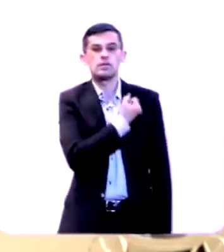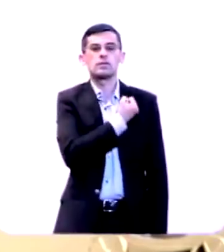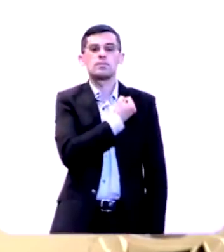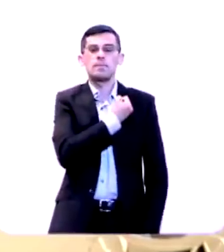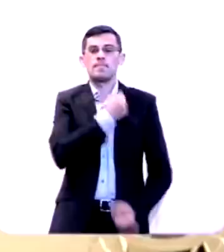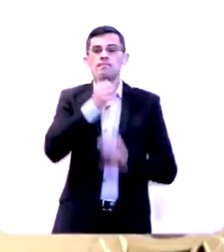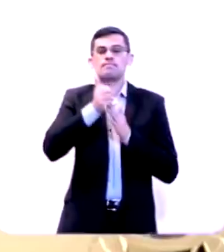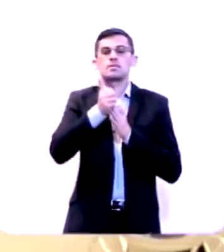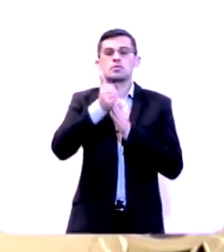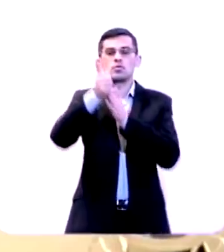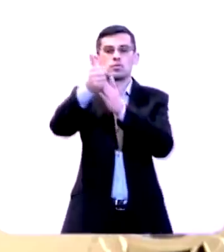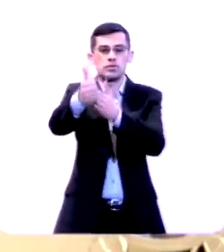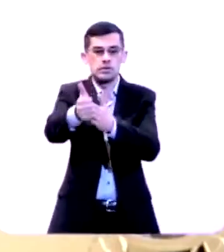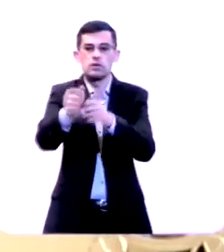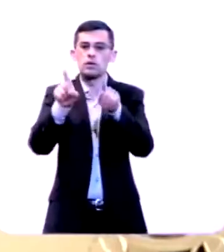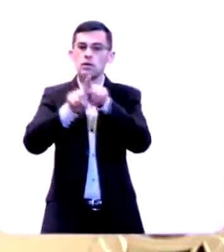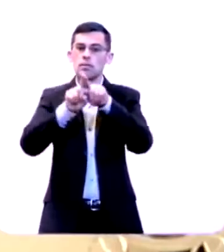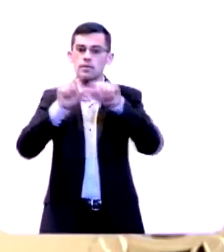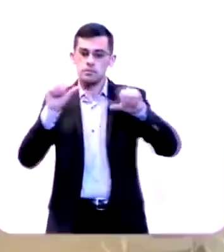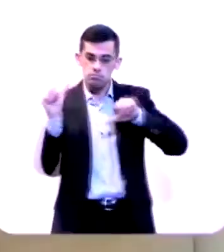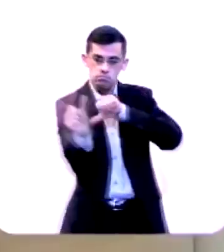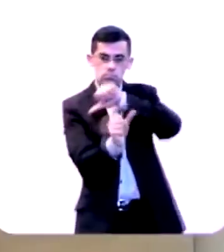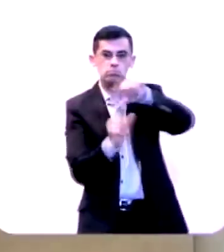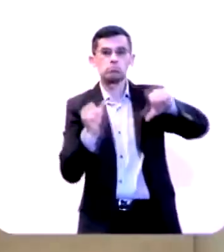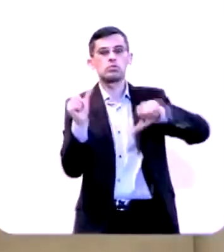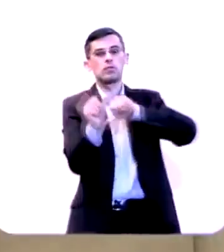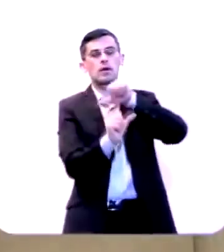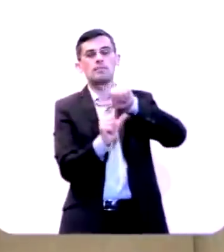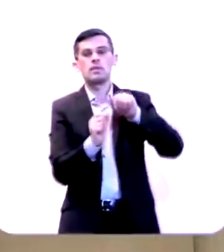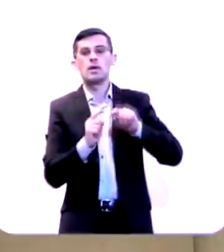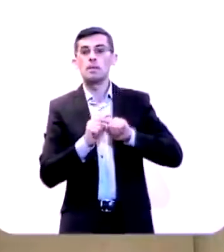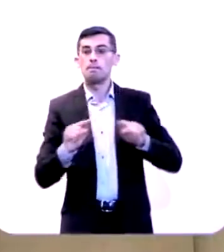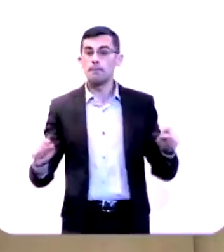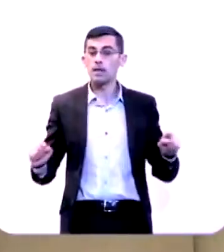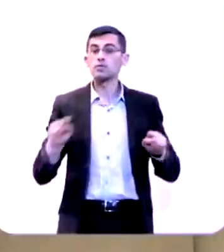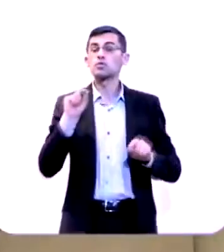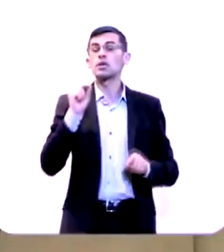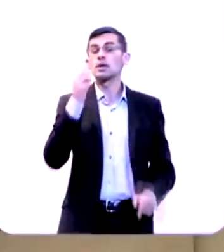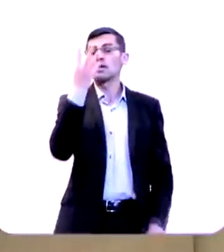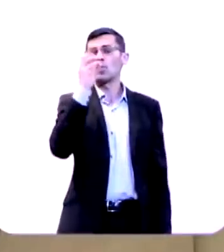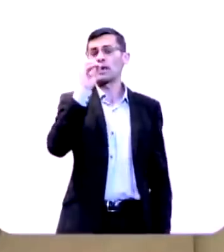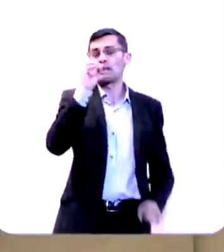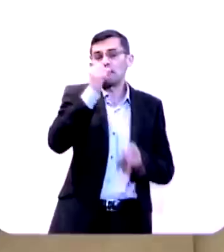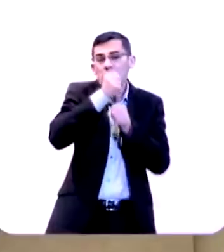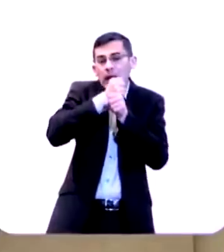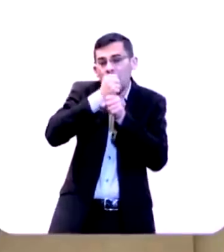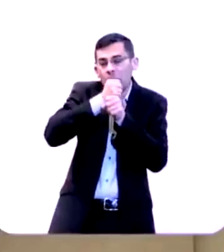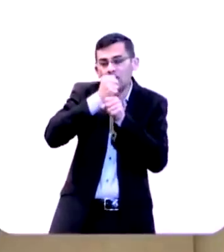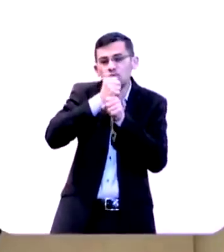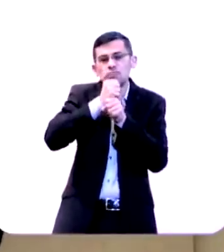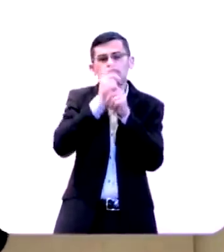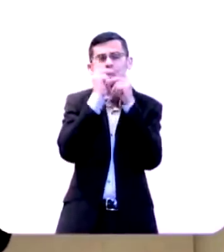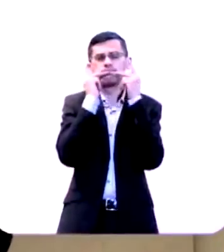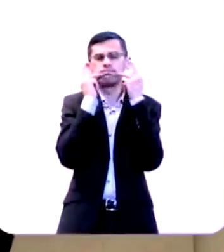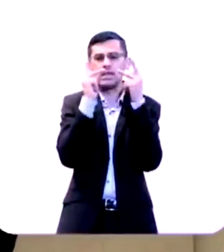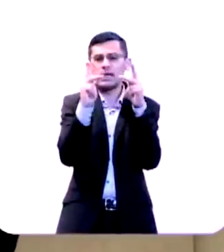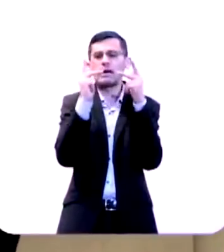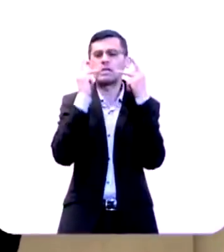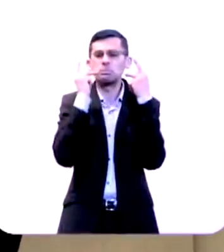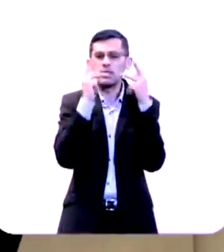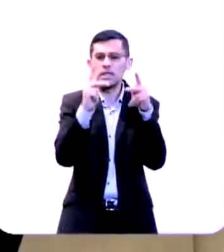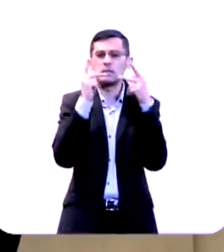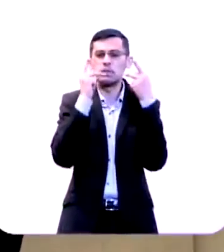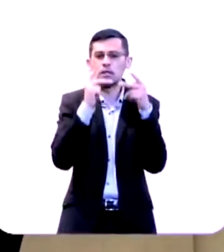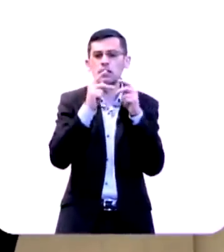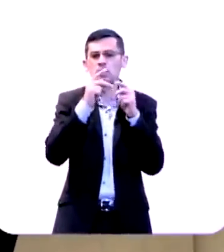nos conduzir e de nos transformar mas foram 40 anos pregando a um povo que não